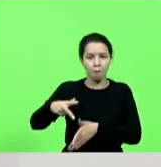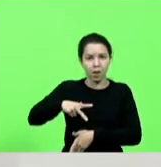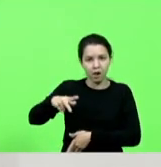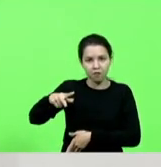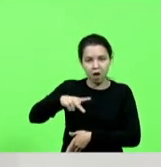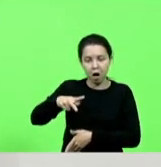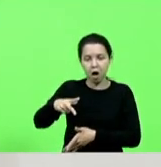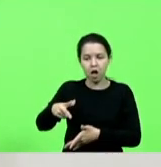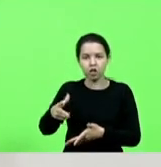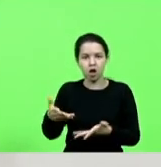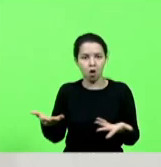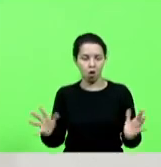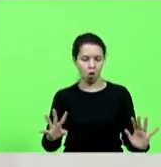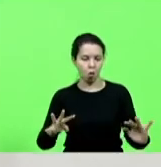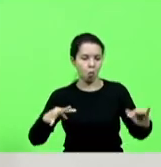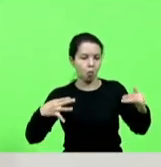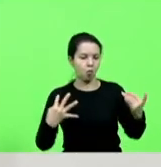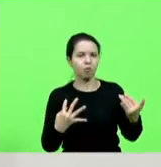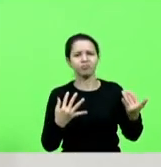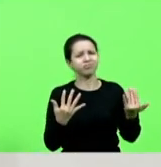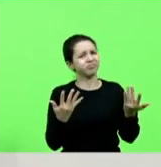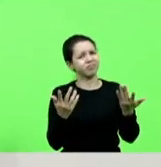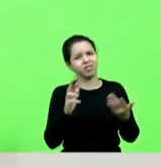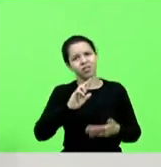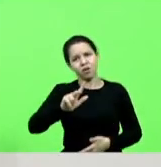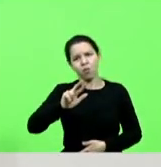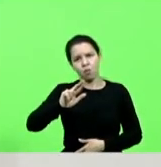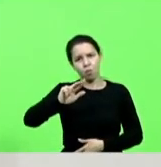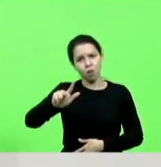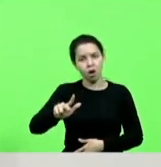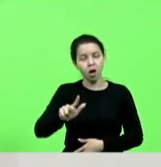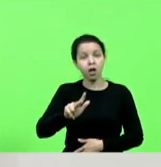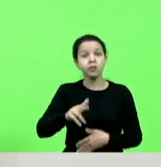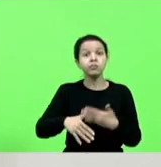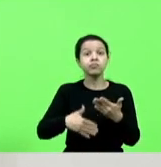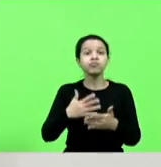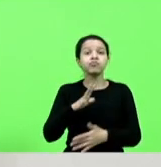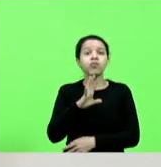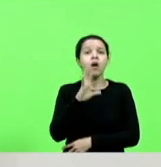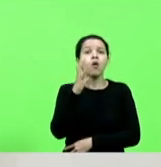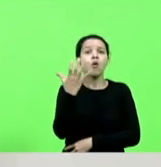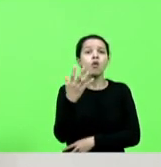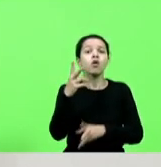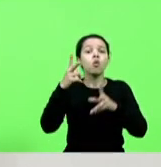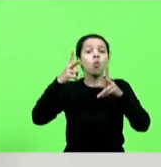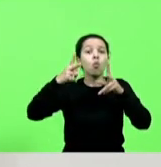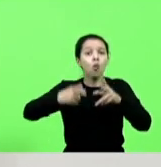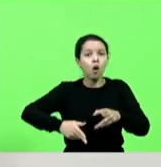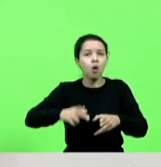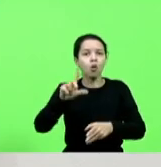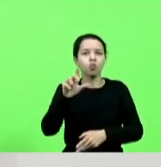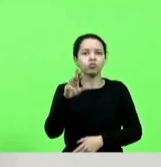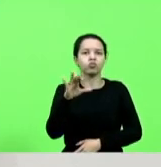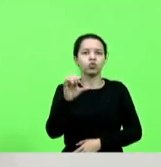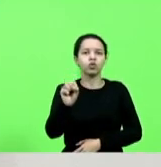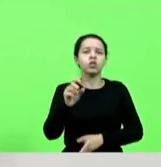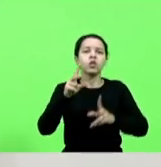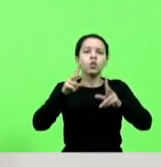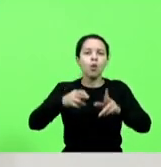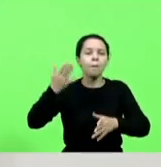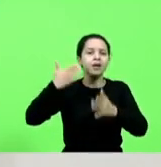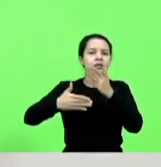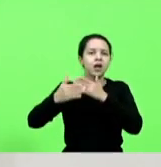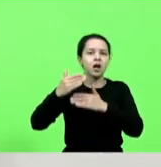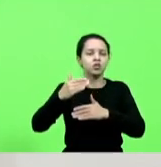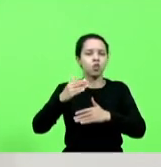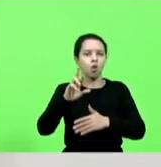vaidade e aí acontece com o seu Luiz o que aconteceu no Rock in Rio de 2015